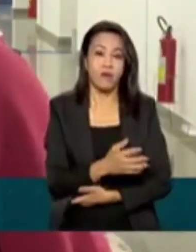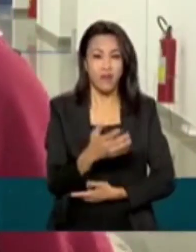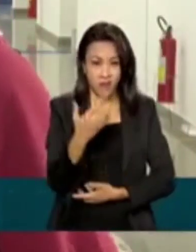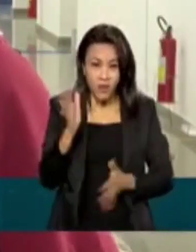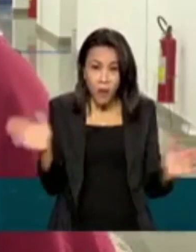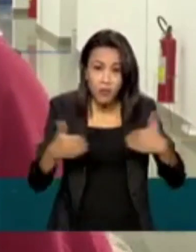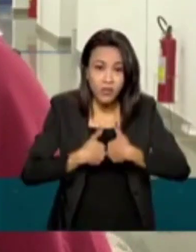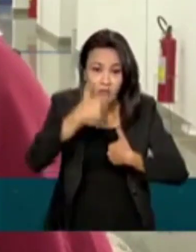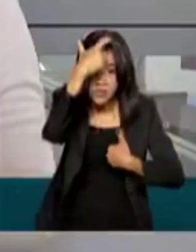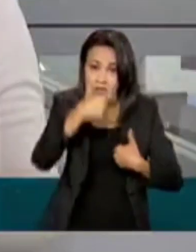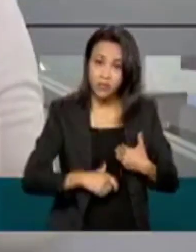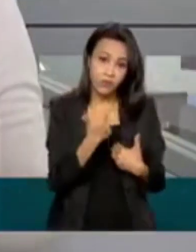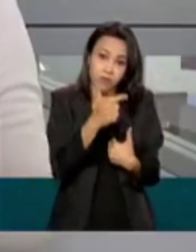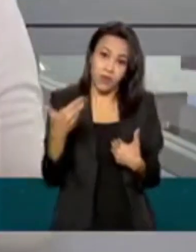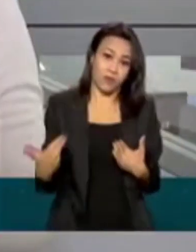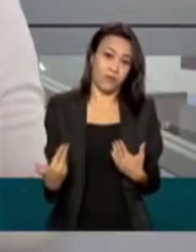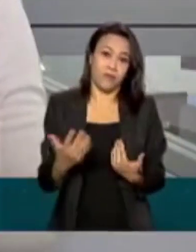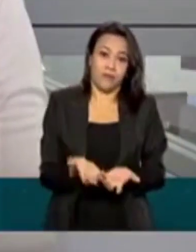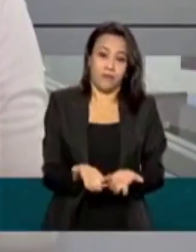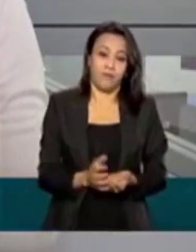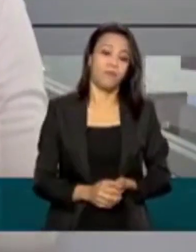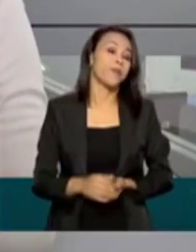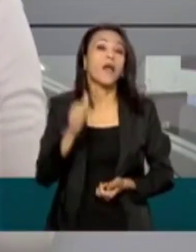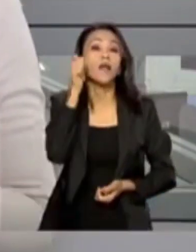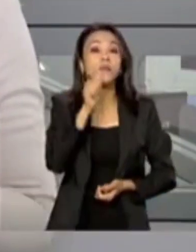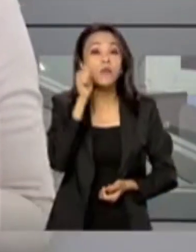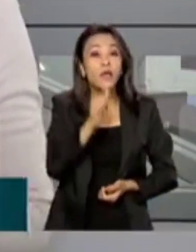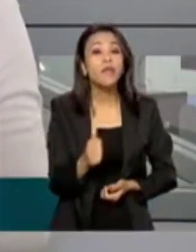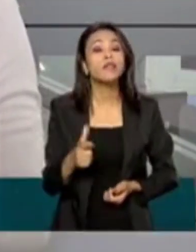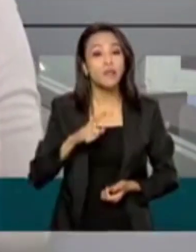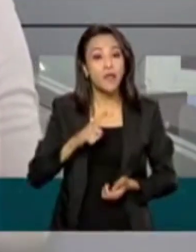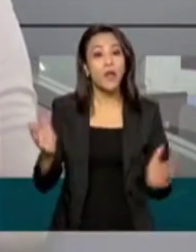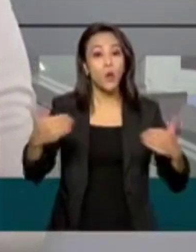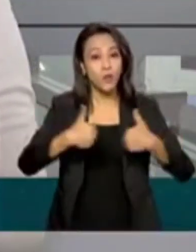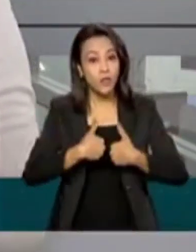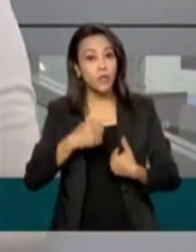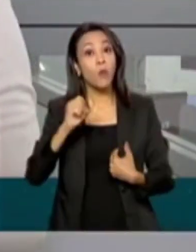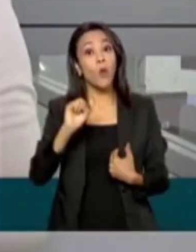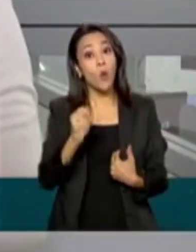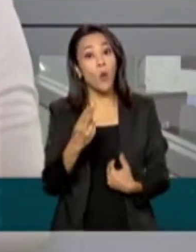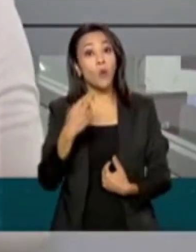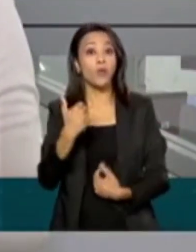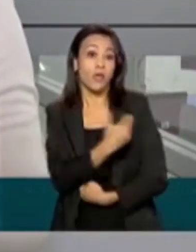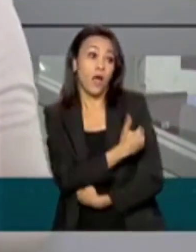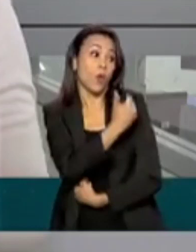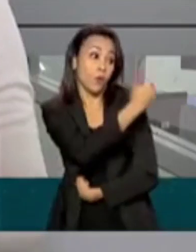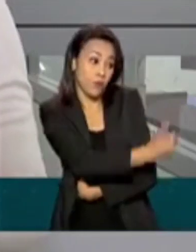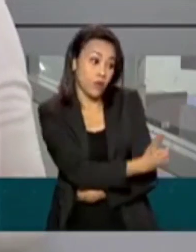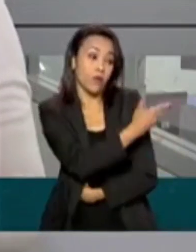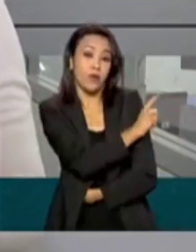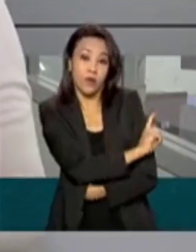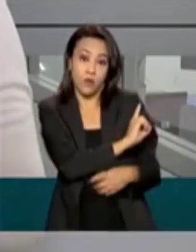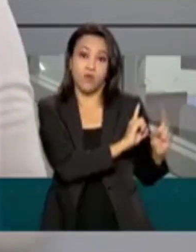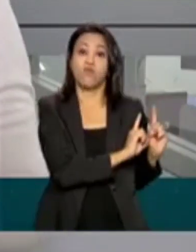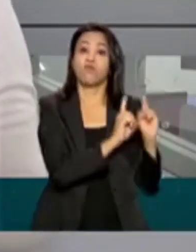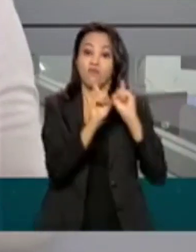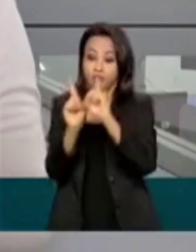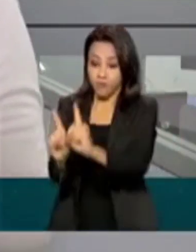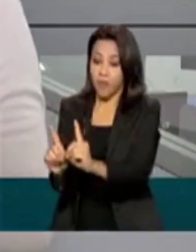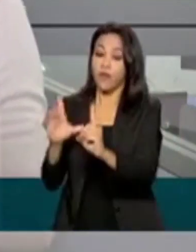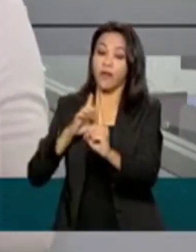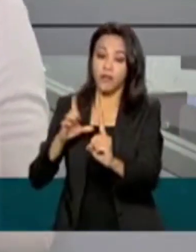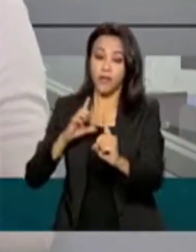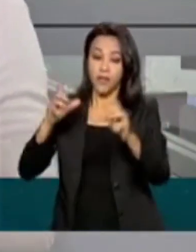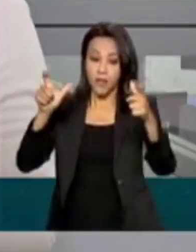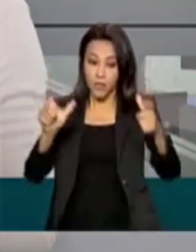apresenta isso. As mulheres com autismo ou que acompanham pessoas com transtorno também vão poder contar com um espaço